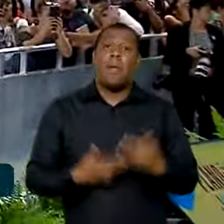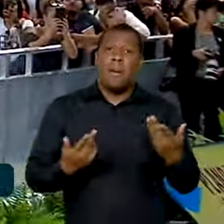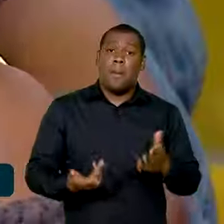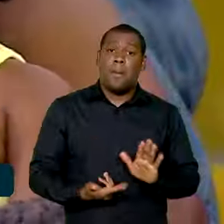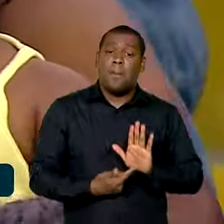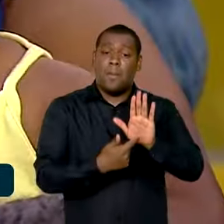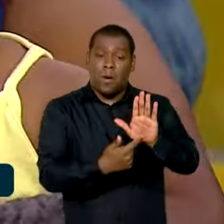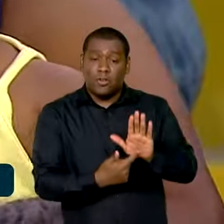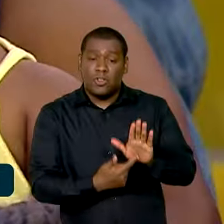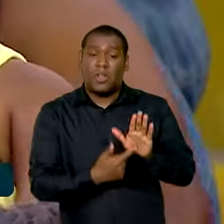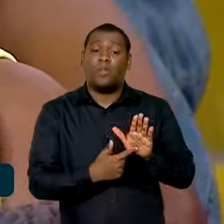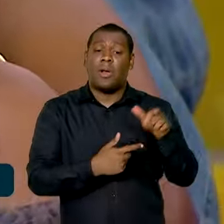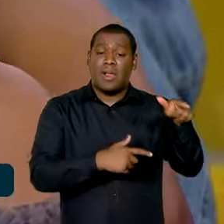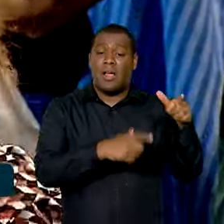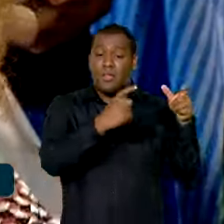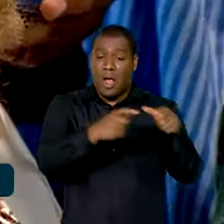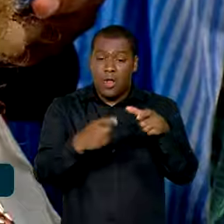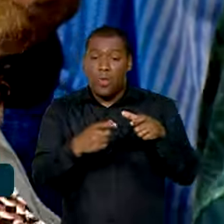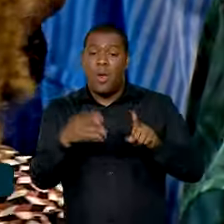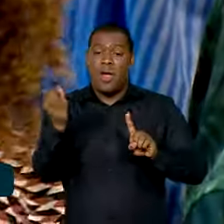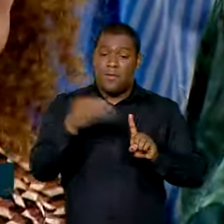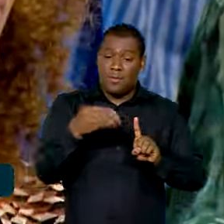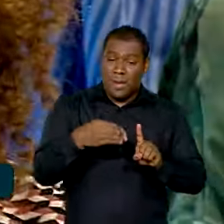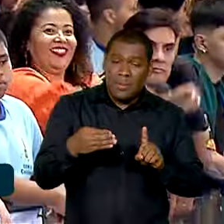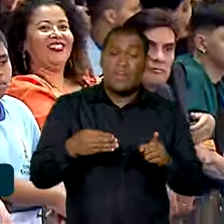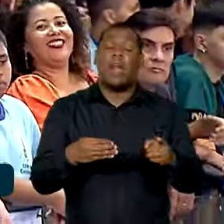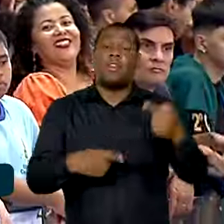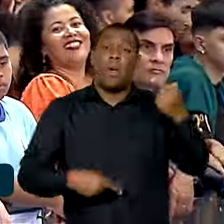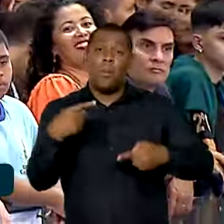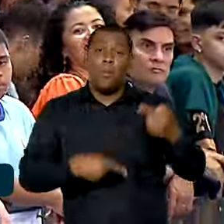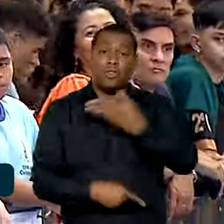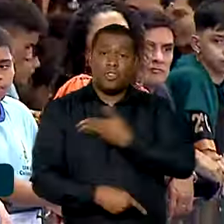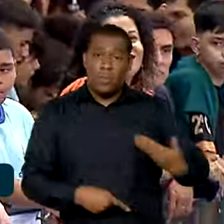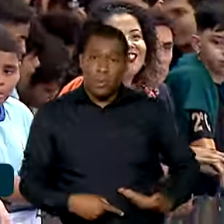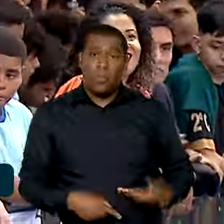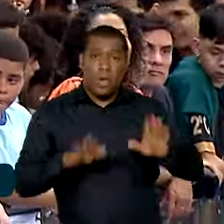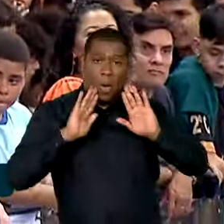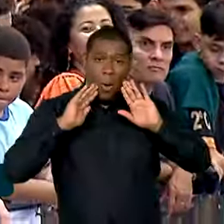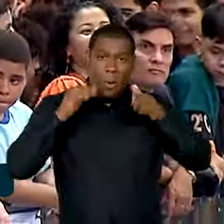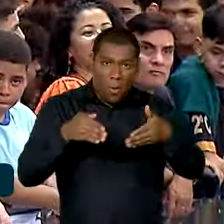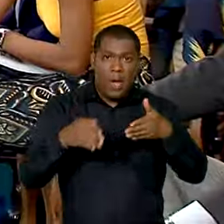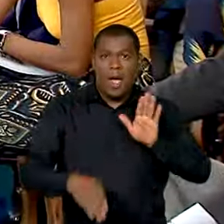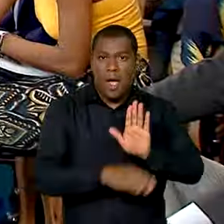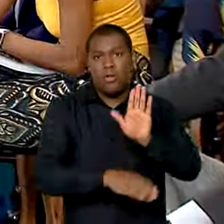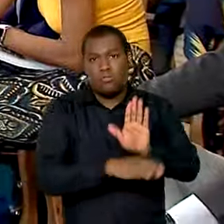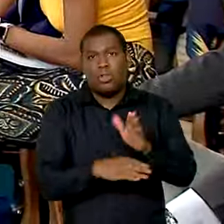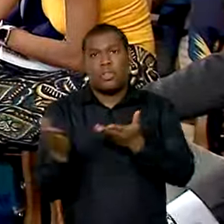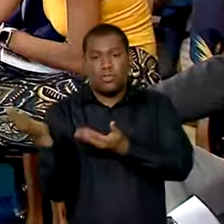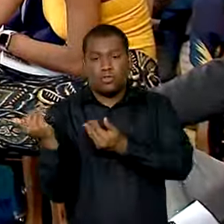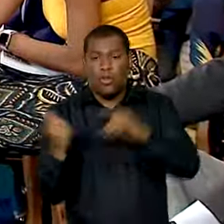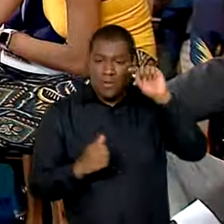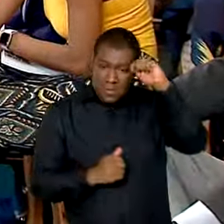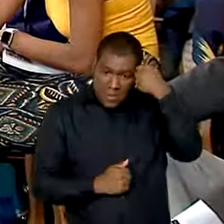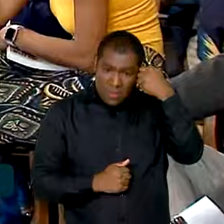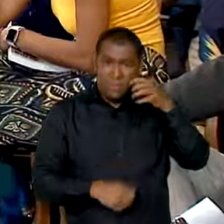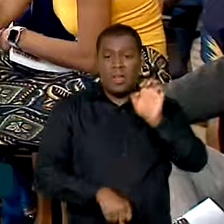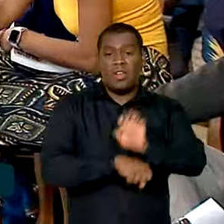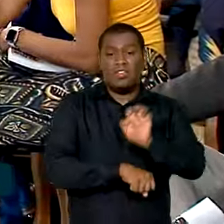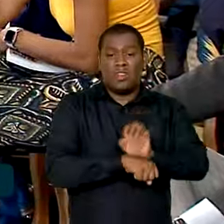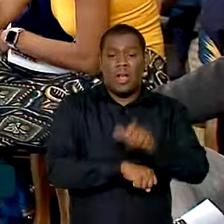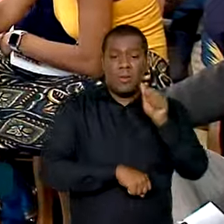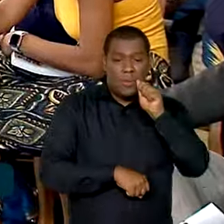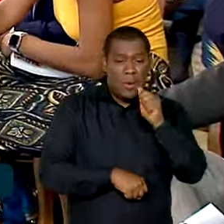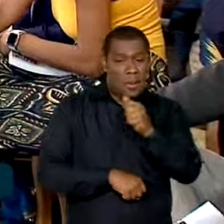vulneráveis e necessitadas de políticas públicas voltadas para a juventude negra. O Amapá foi o primeiro